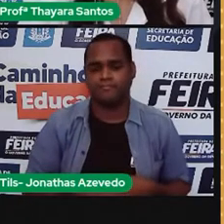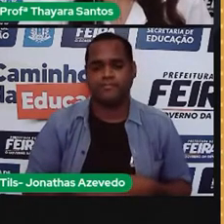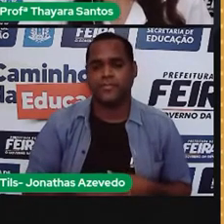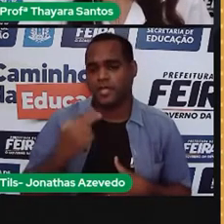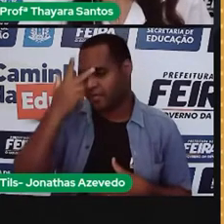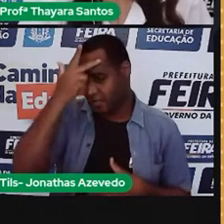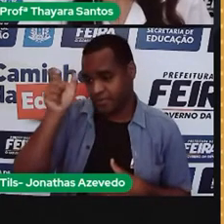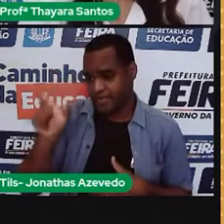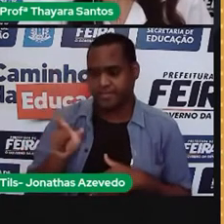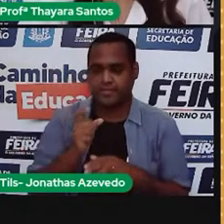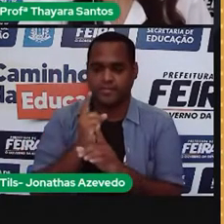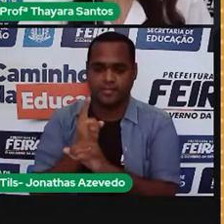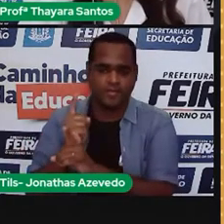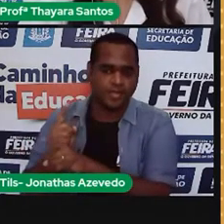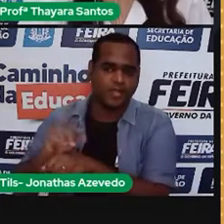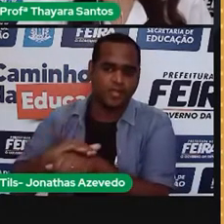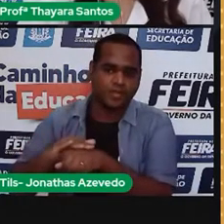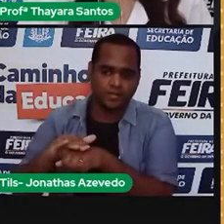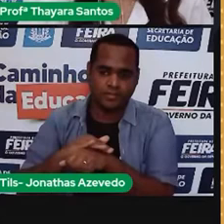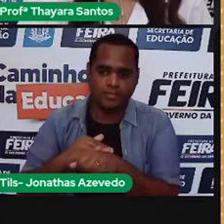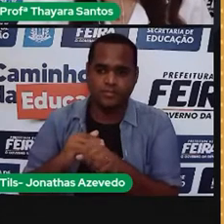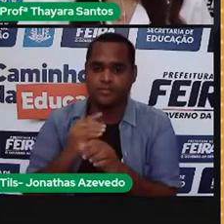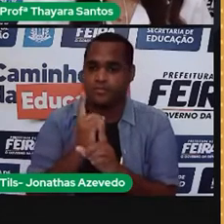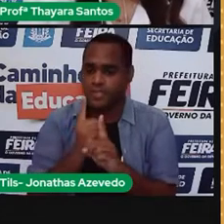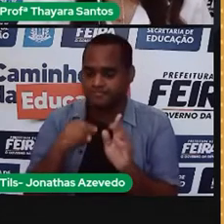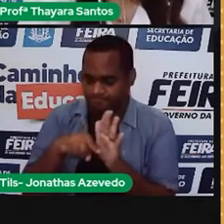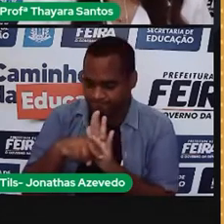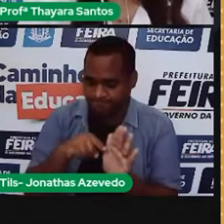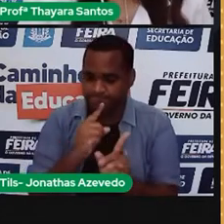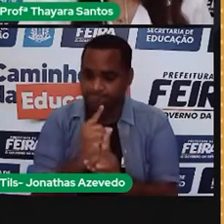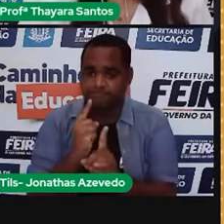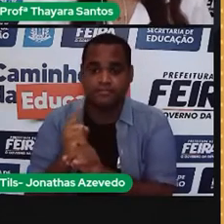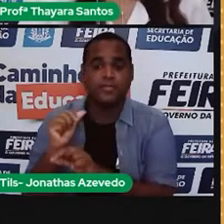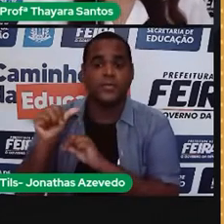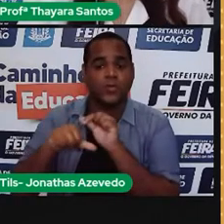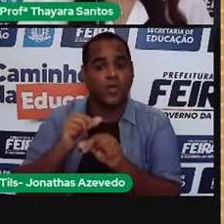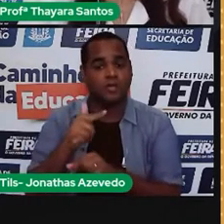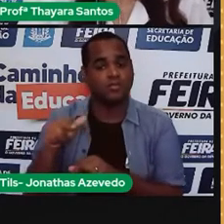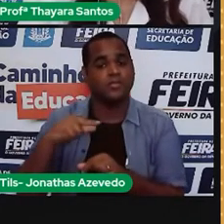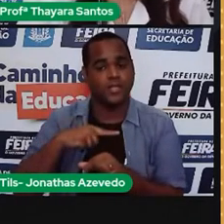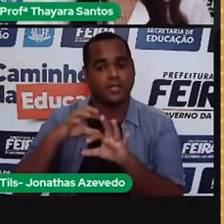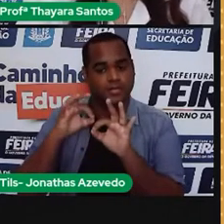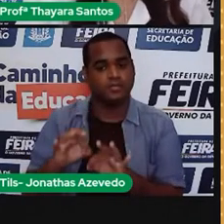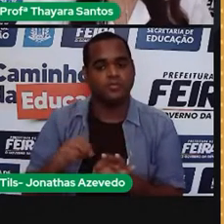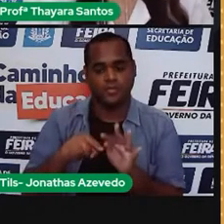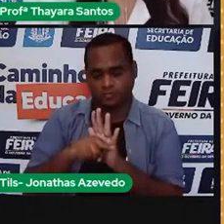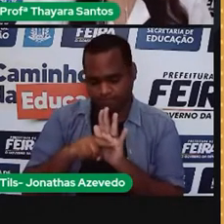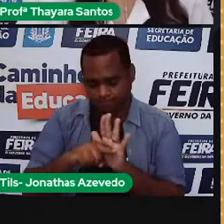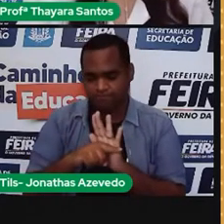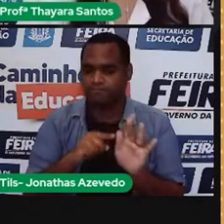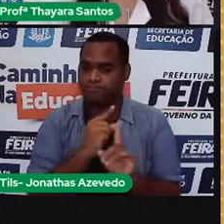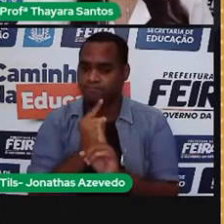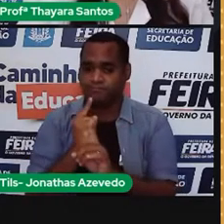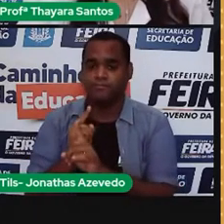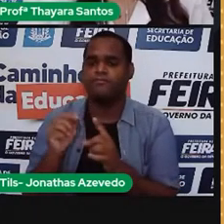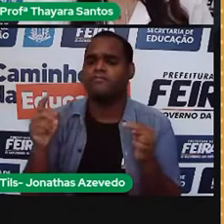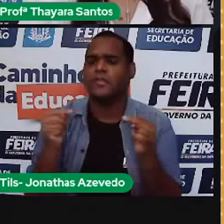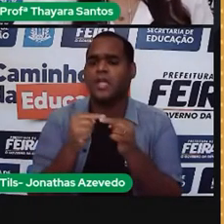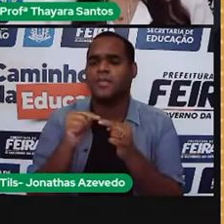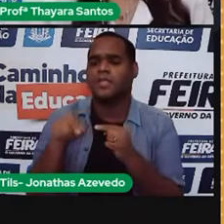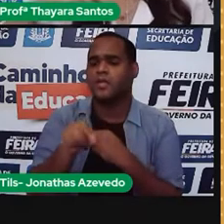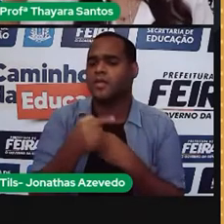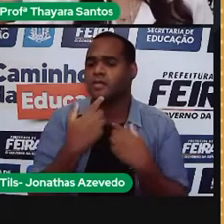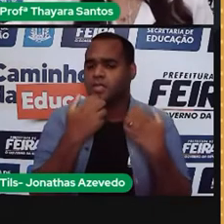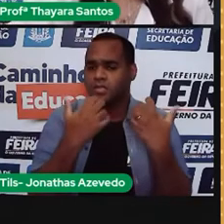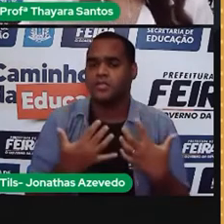isso, tiram aquela partezinha do DNA, eles estão modificando geneticamente aquele organismo. E isso faz com que